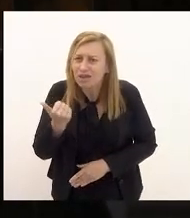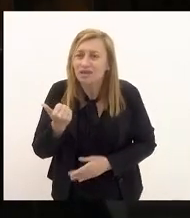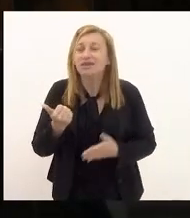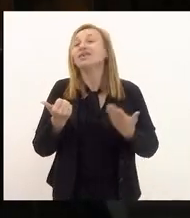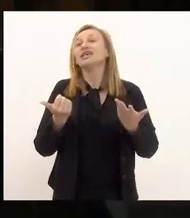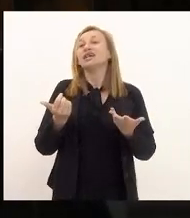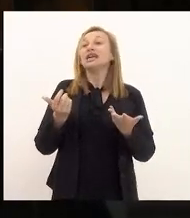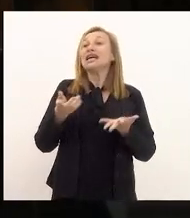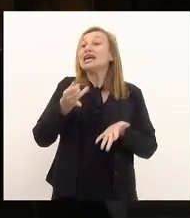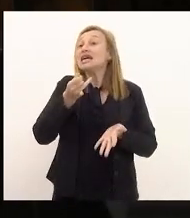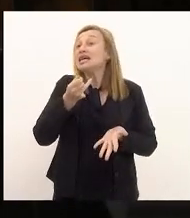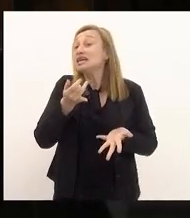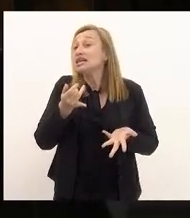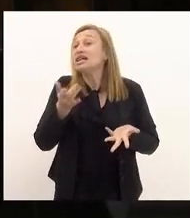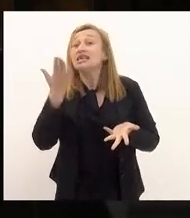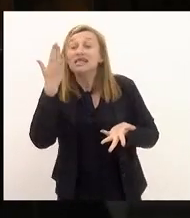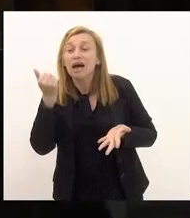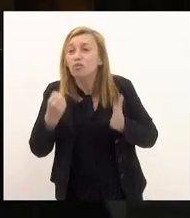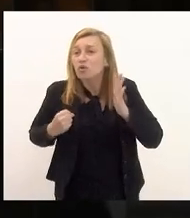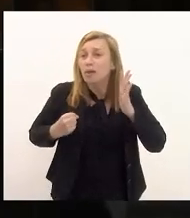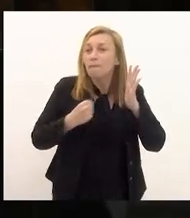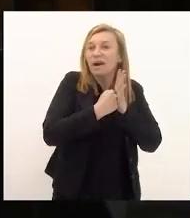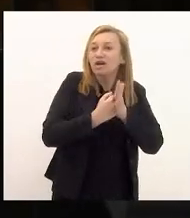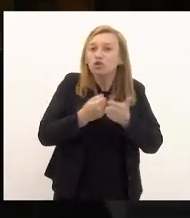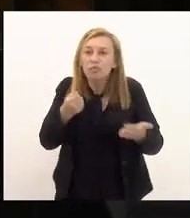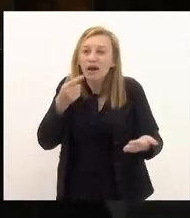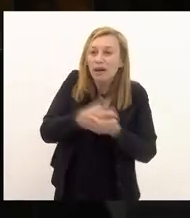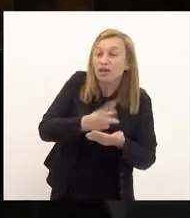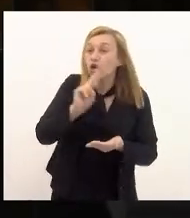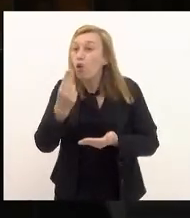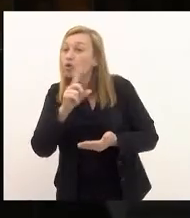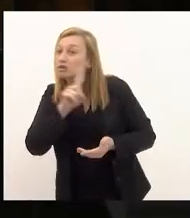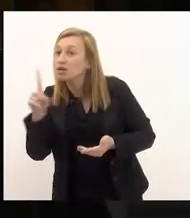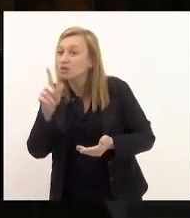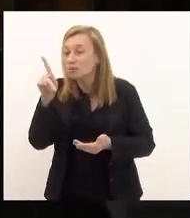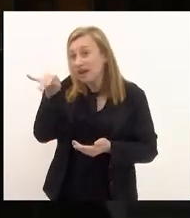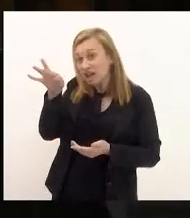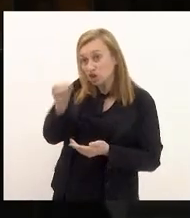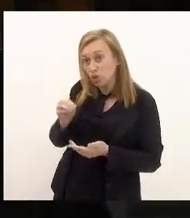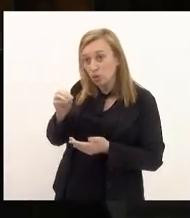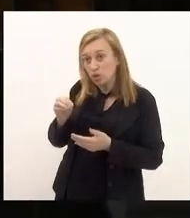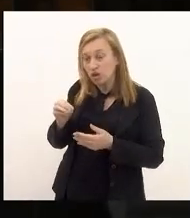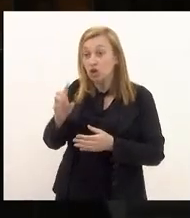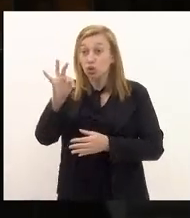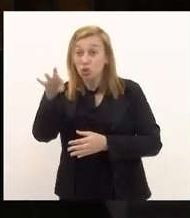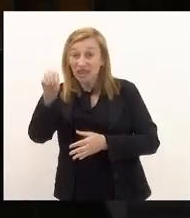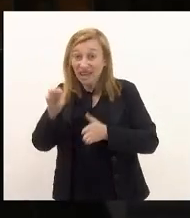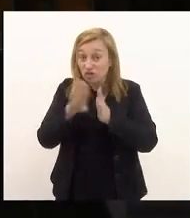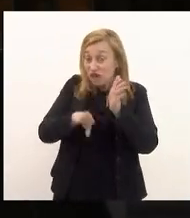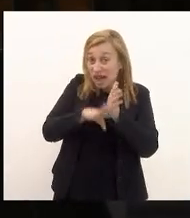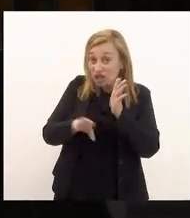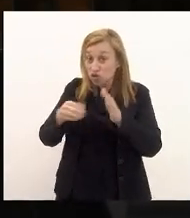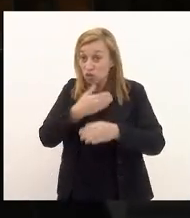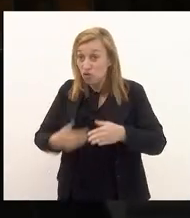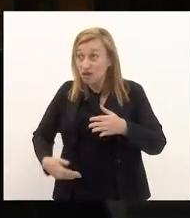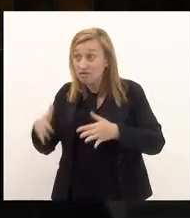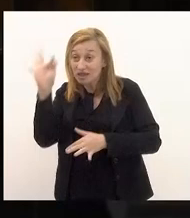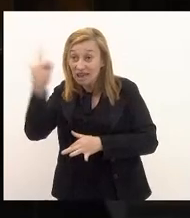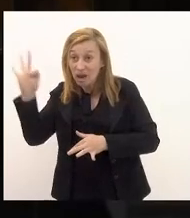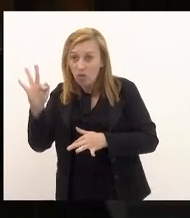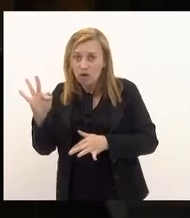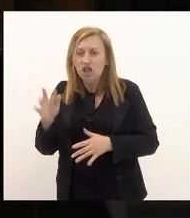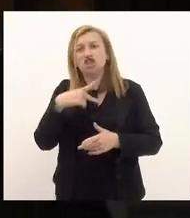acaso qual o impacto do pagamento ou não desses precatórios diante do teto de gastos do governo federal a gente está discutindo um teto